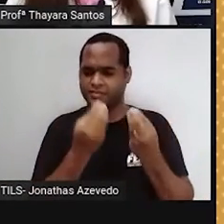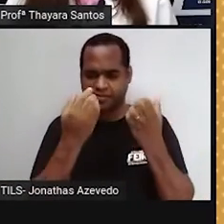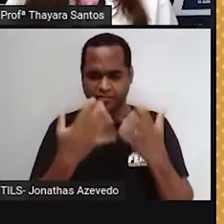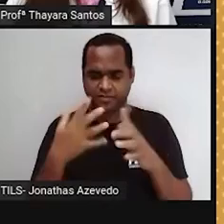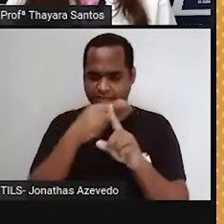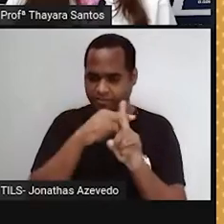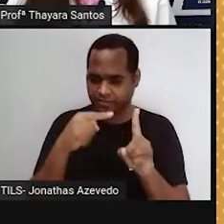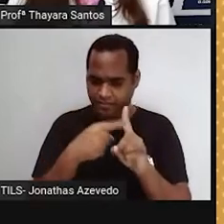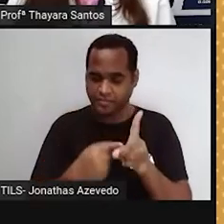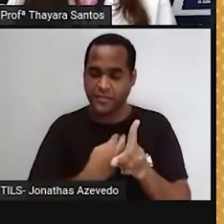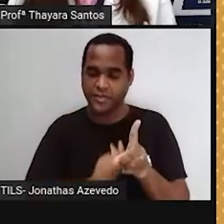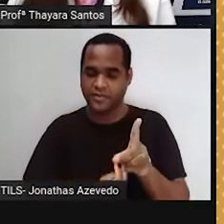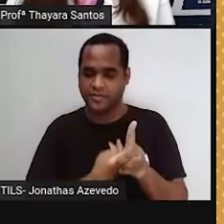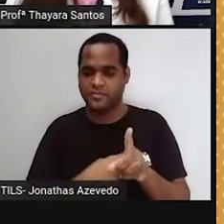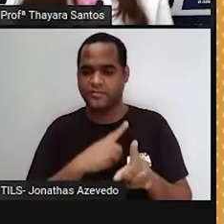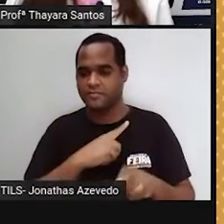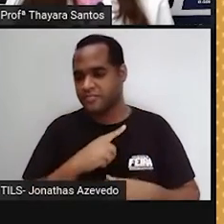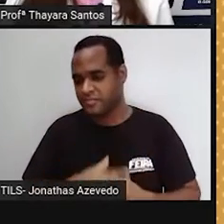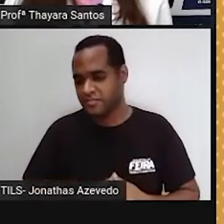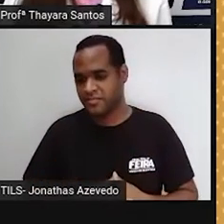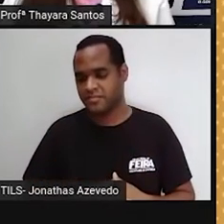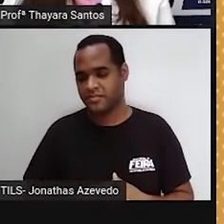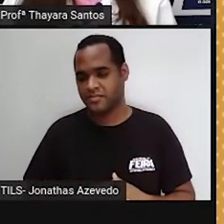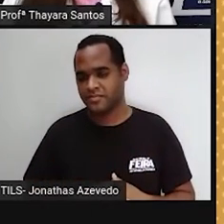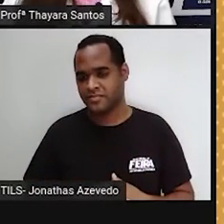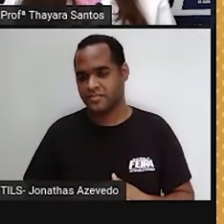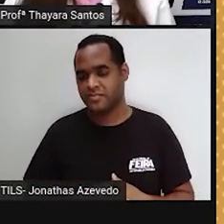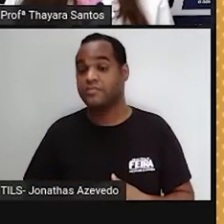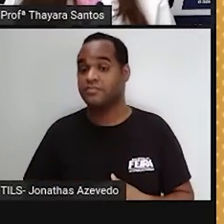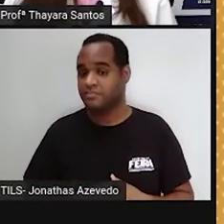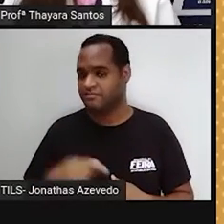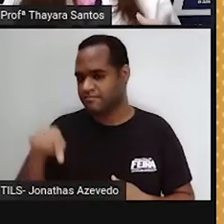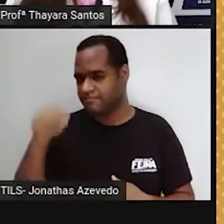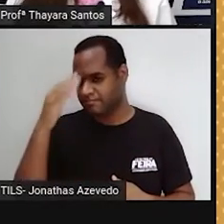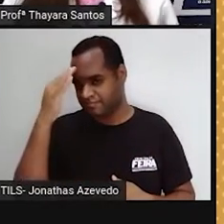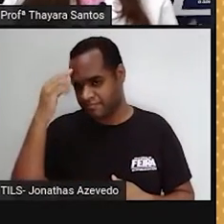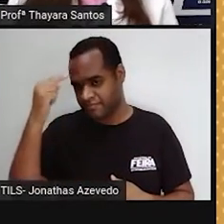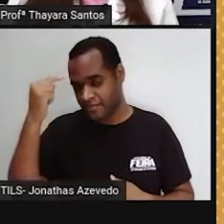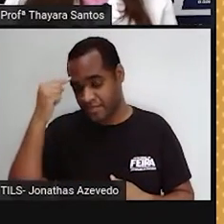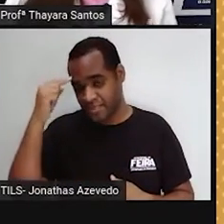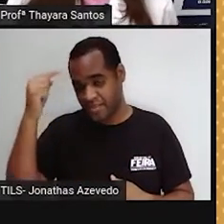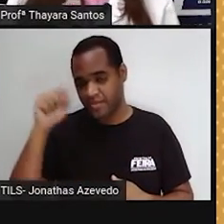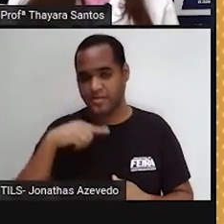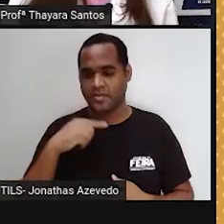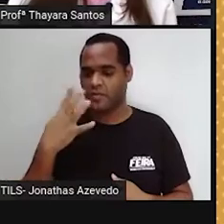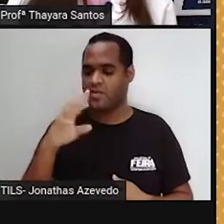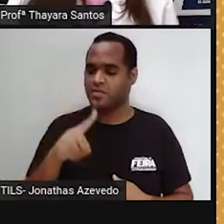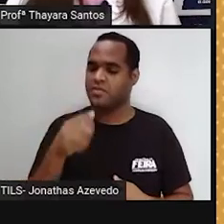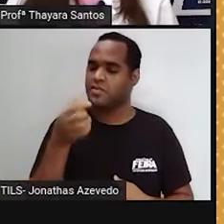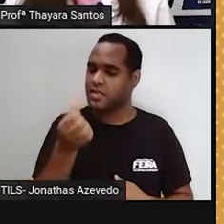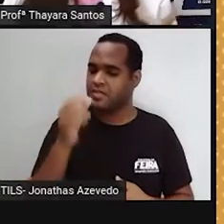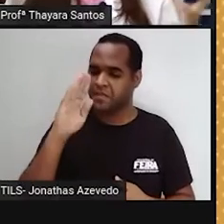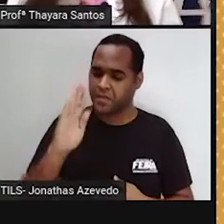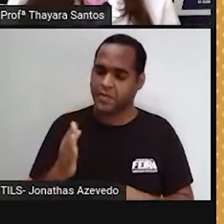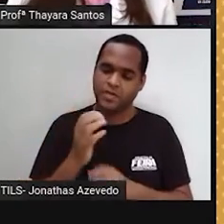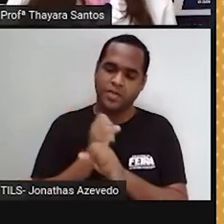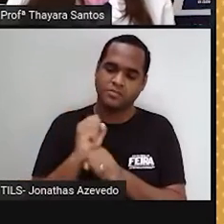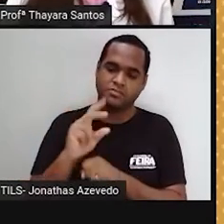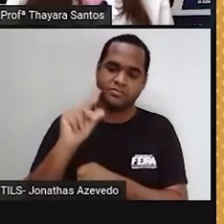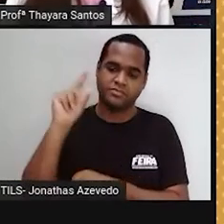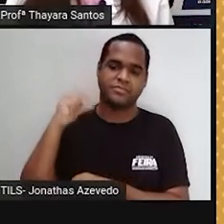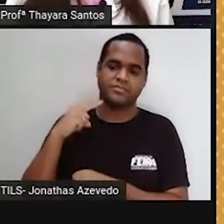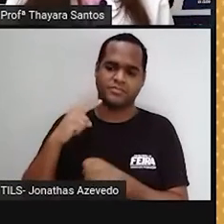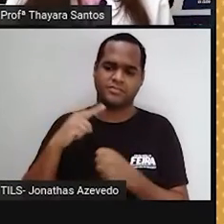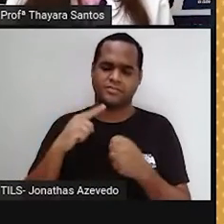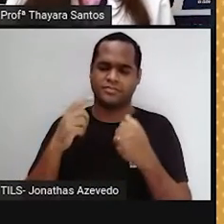ciclo de vida dele. E se a gente pensar que o planeta Terra surgiu há 4,6 bilhões de anos, o sol já existia